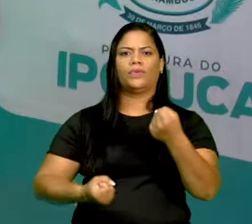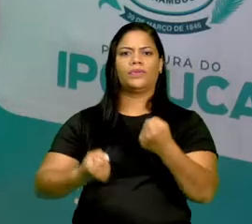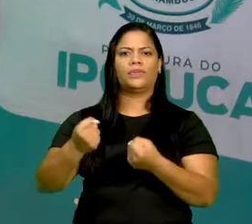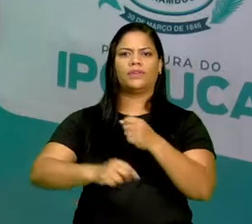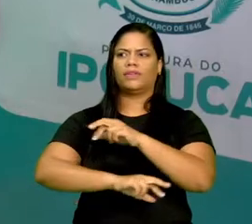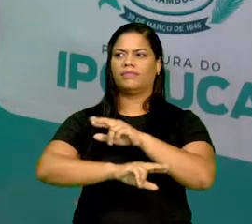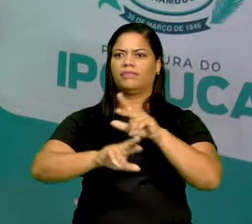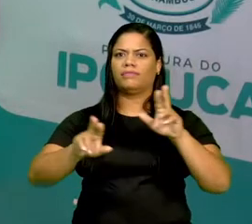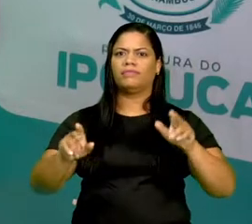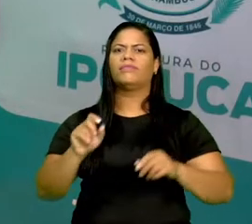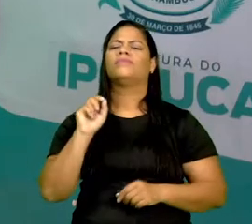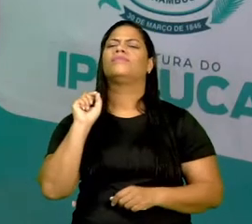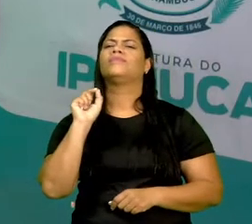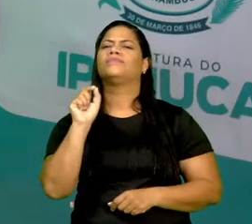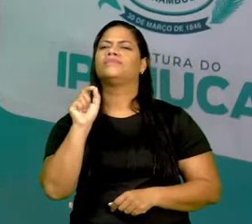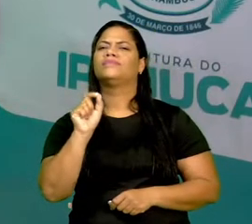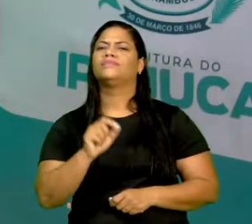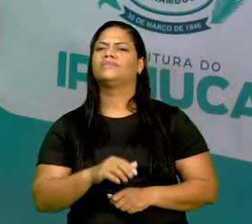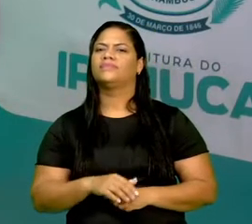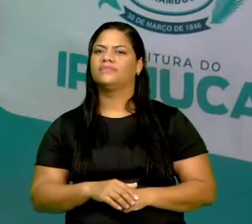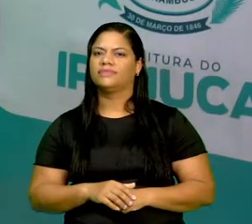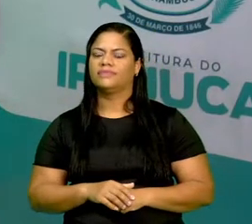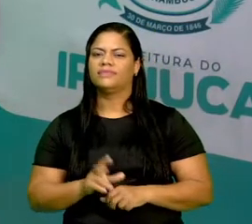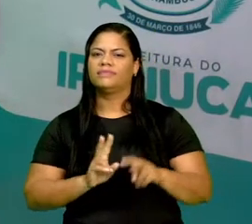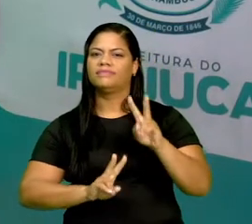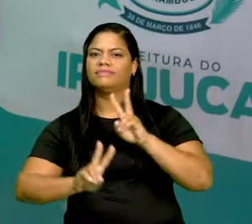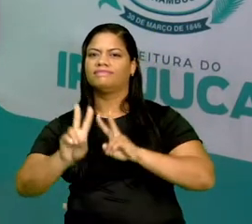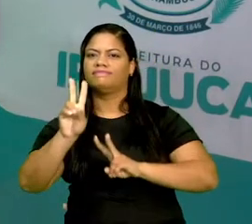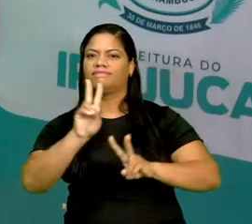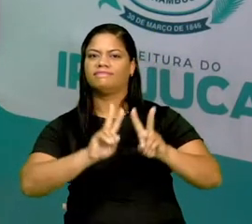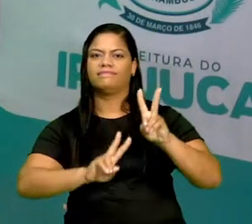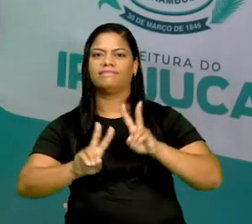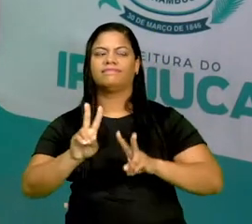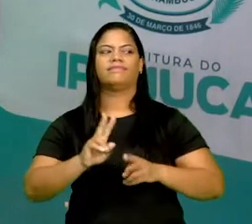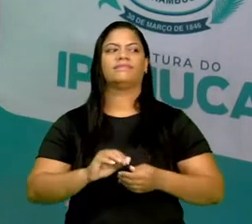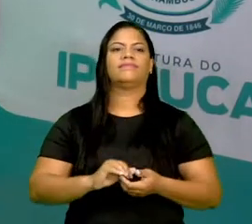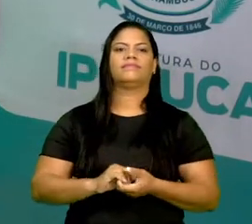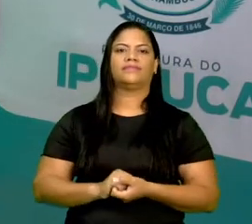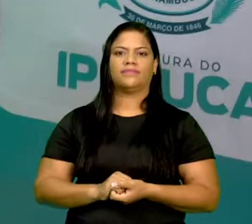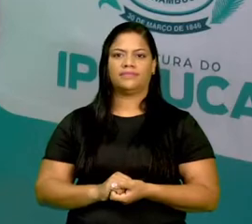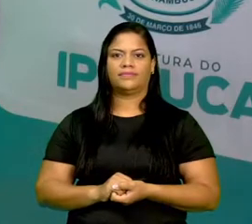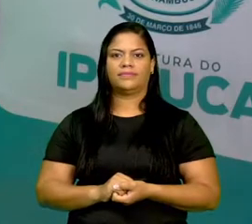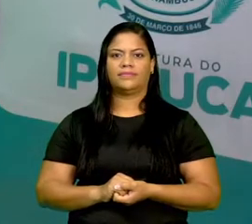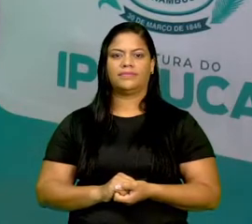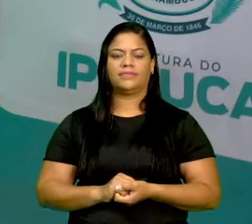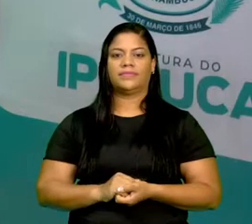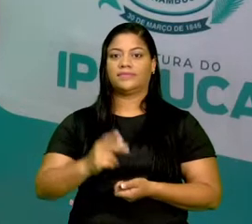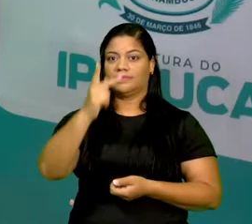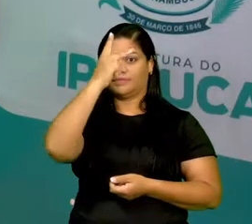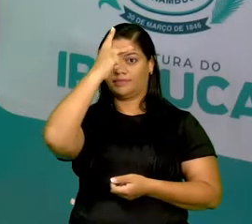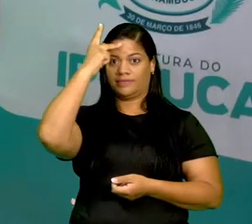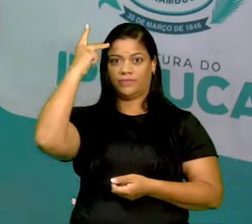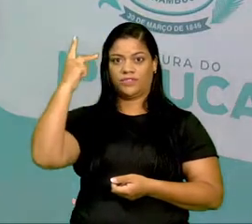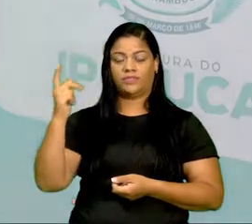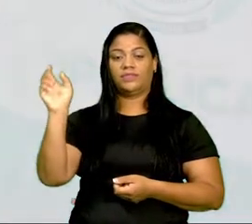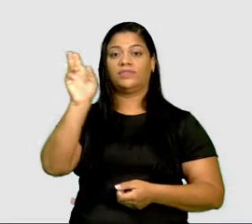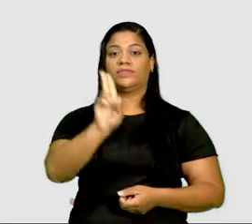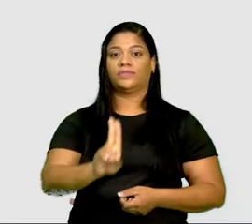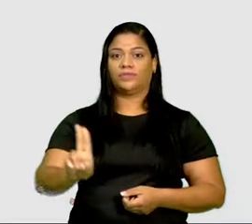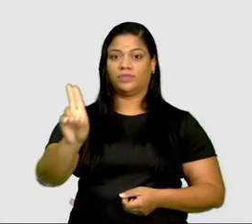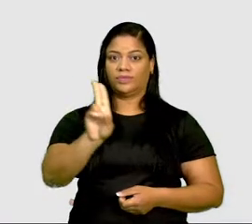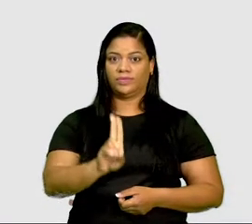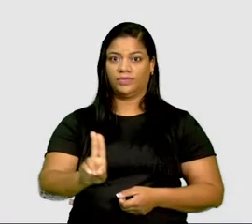transportes? Vamos analisar o nosso material. São recursos que os seres humanos usam,